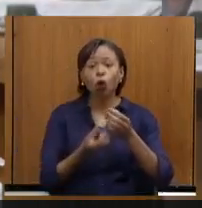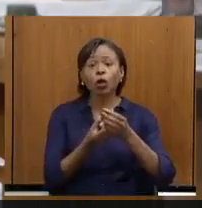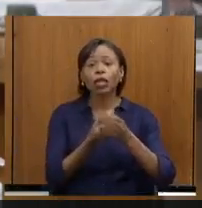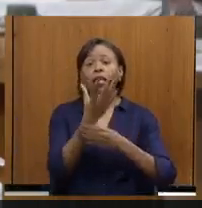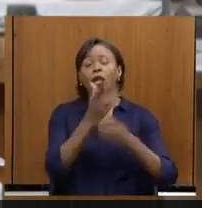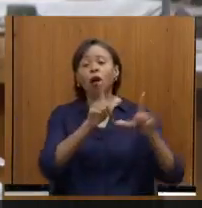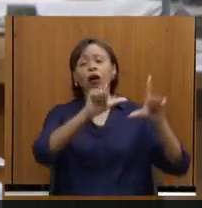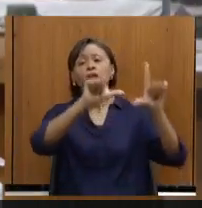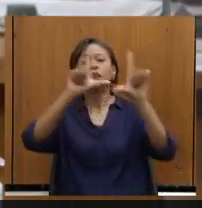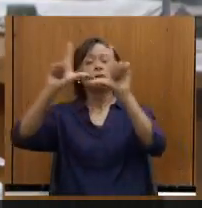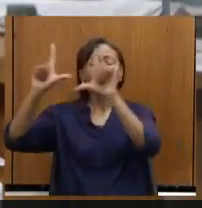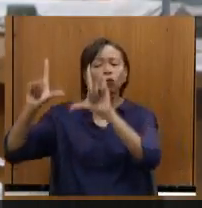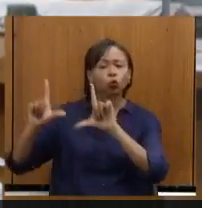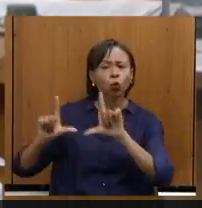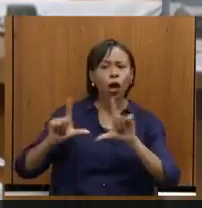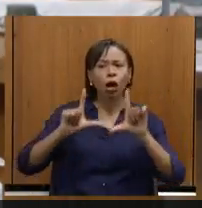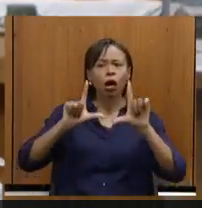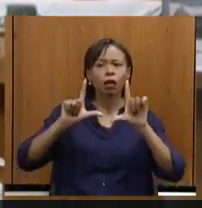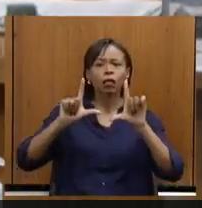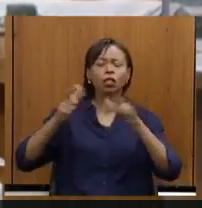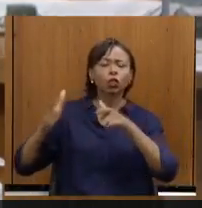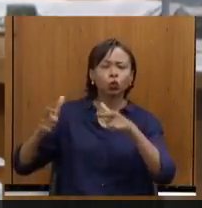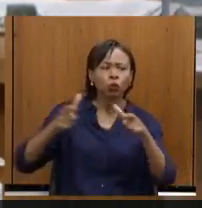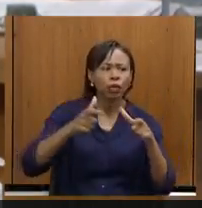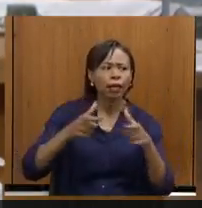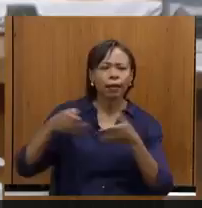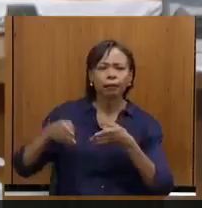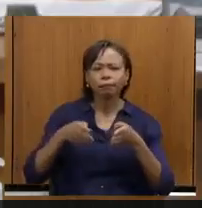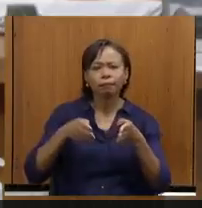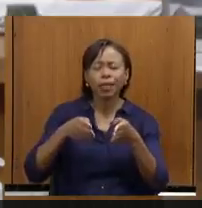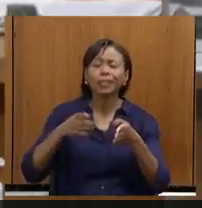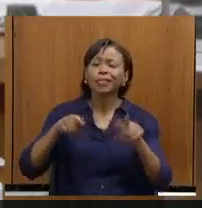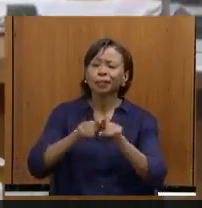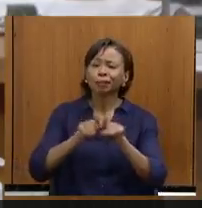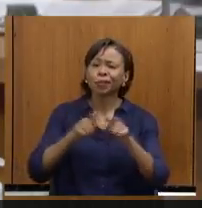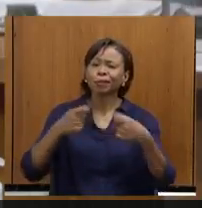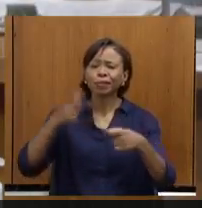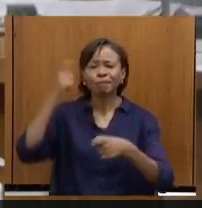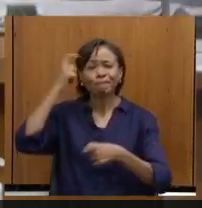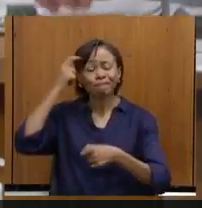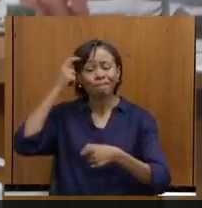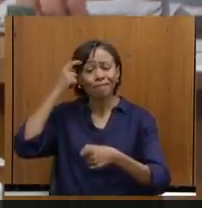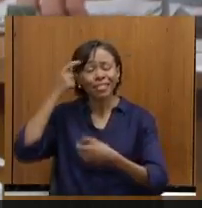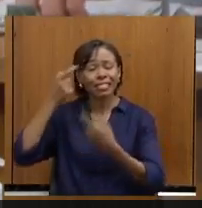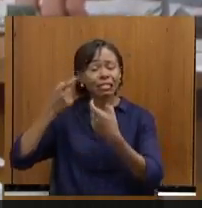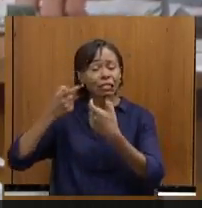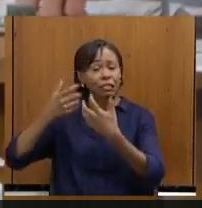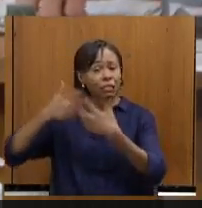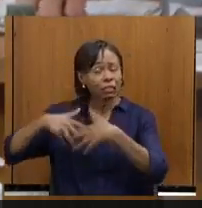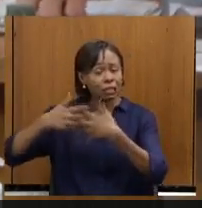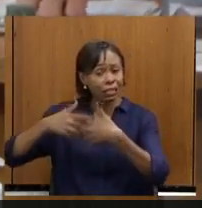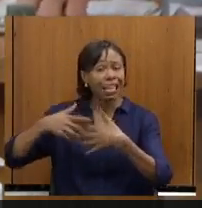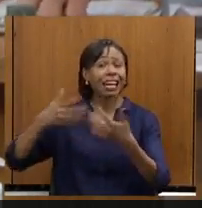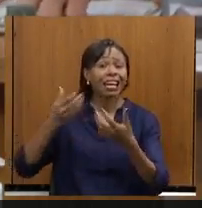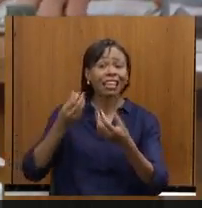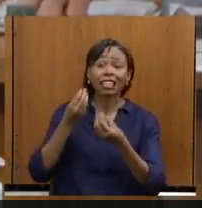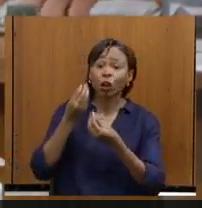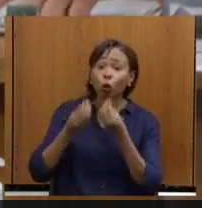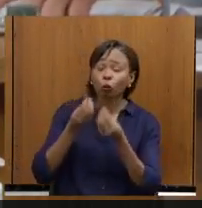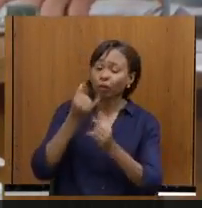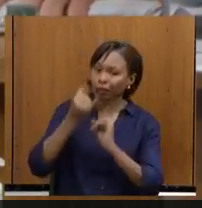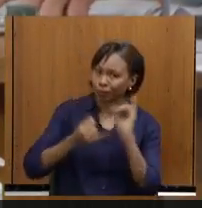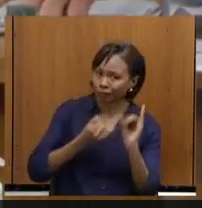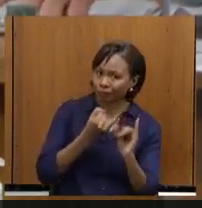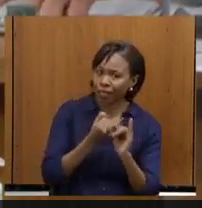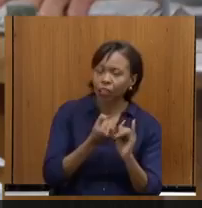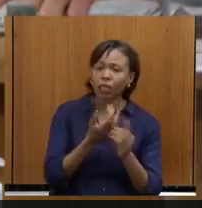E também é preciso que a gente comece a pensar em forma digital. O Google Maps, nós